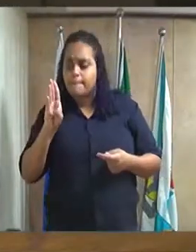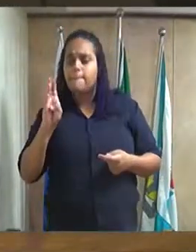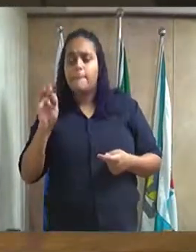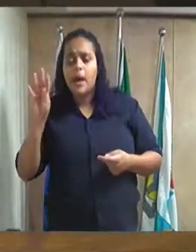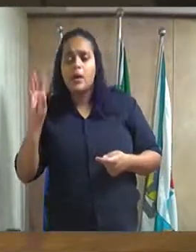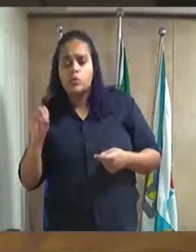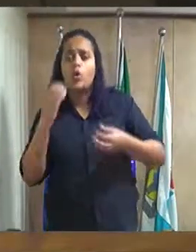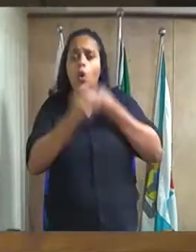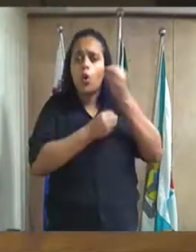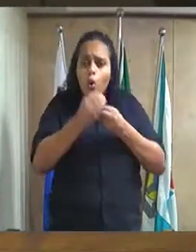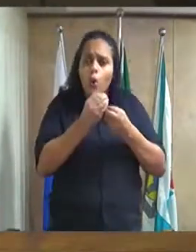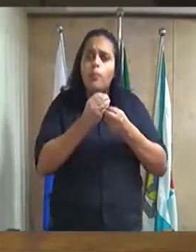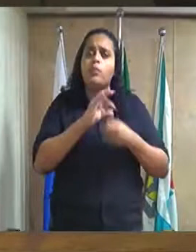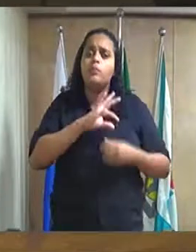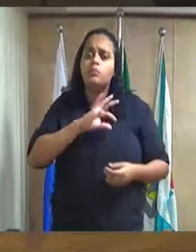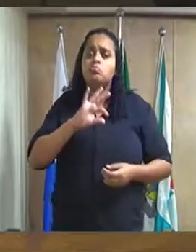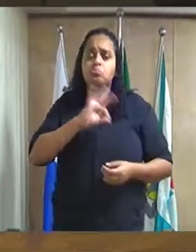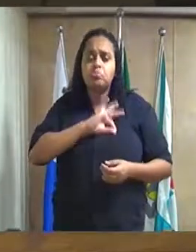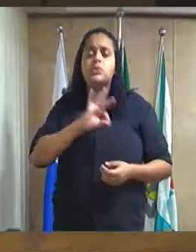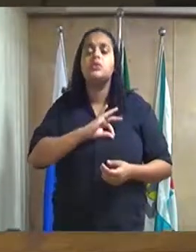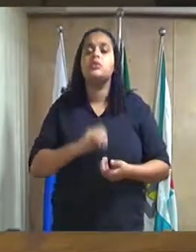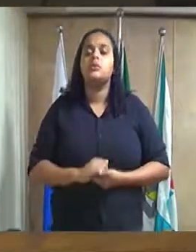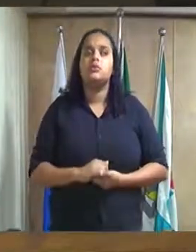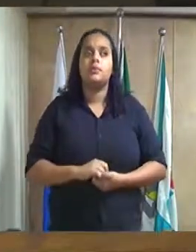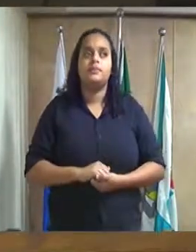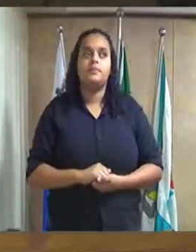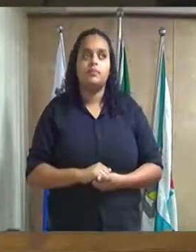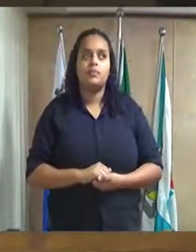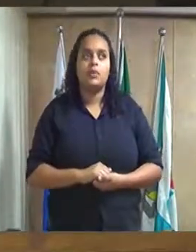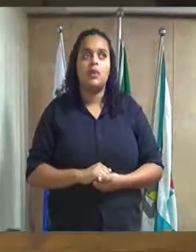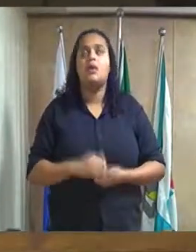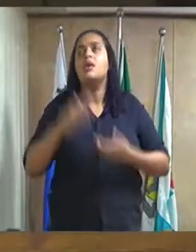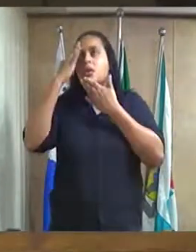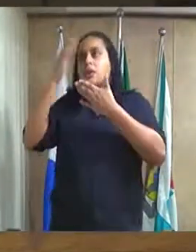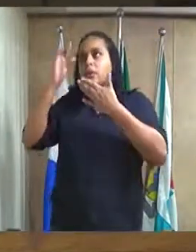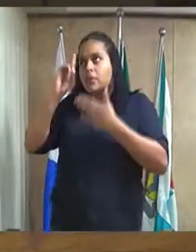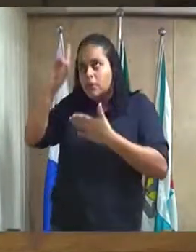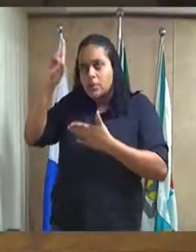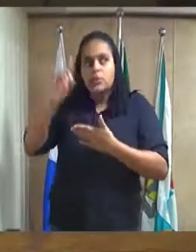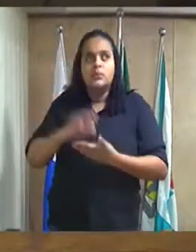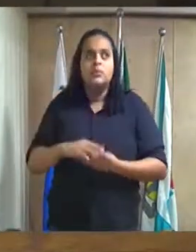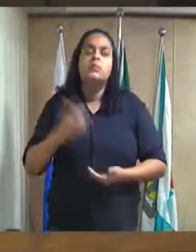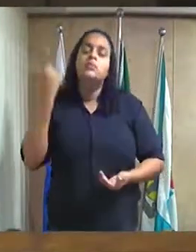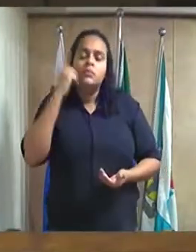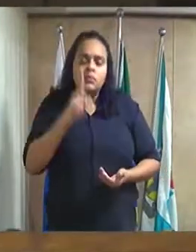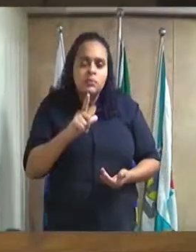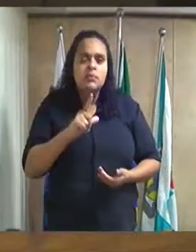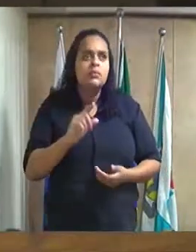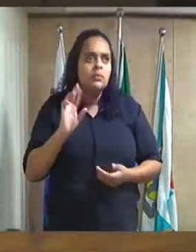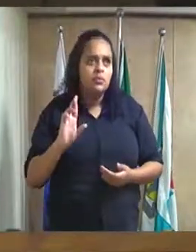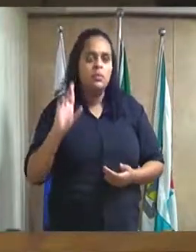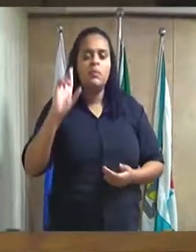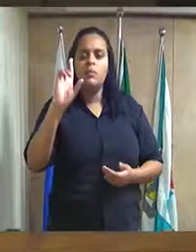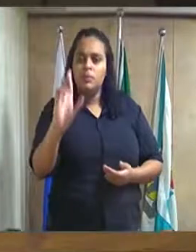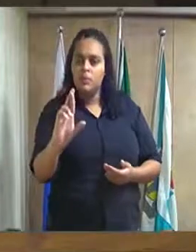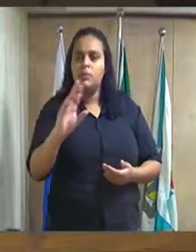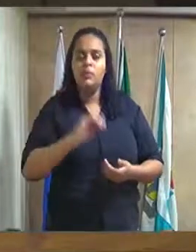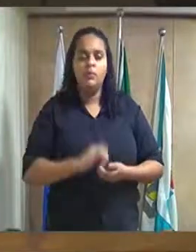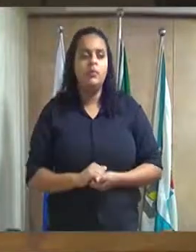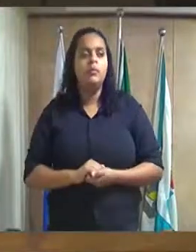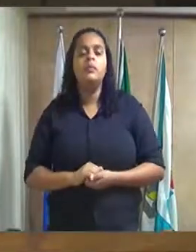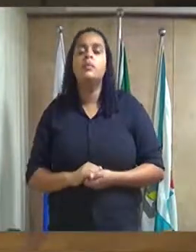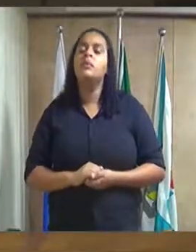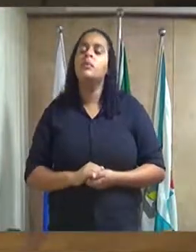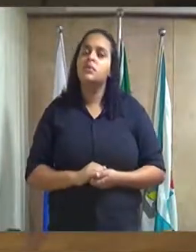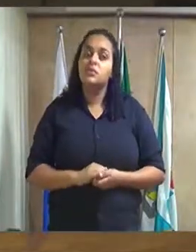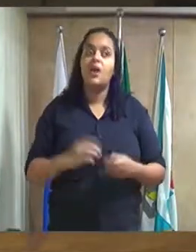atrás. Então, nós, graças a Deus, nossa cidade conseguiu se fazer representada, e nós vamos estar apresentando os